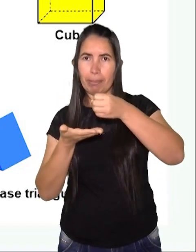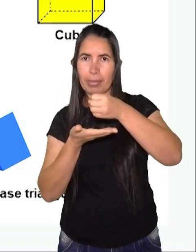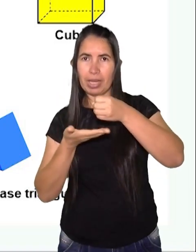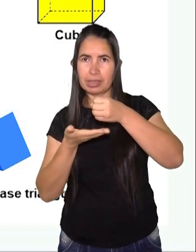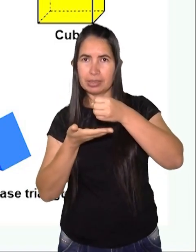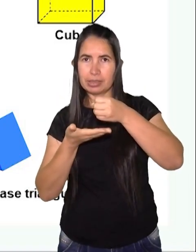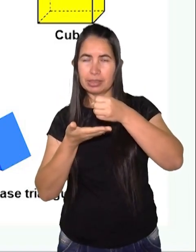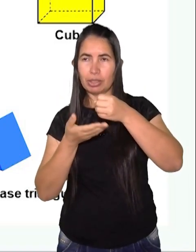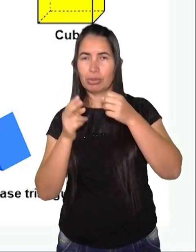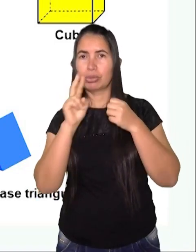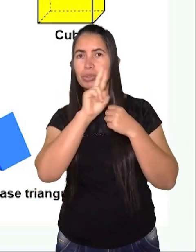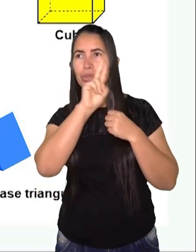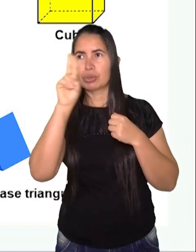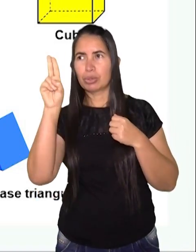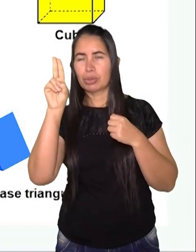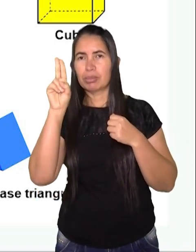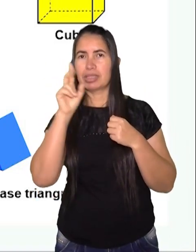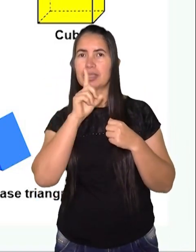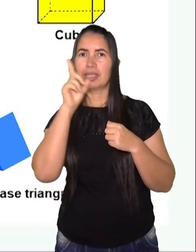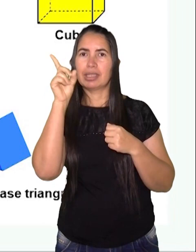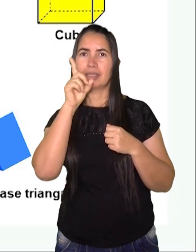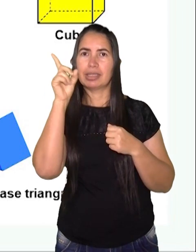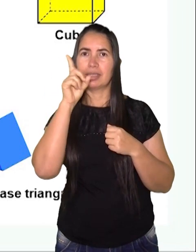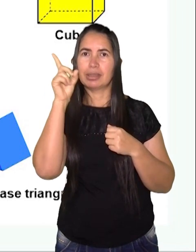Olha aí os nomes.